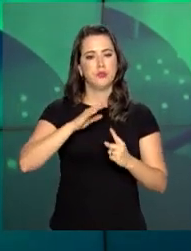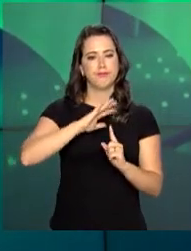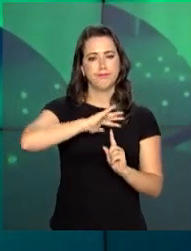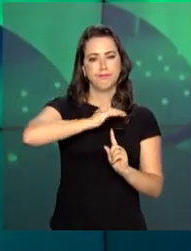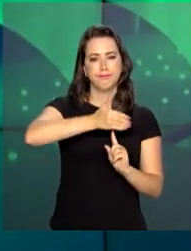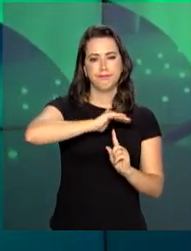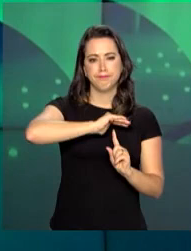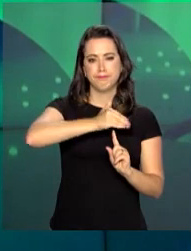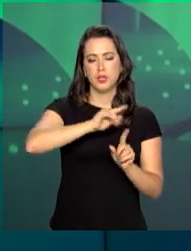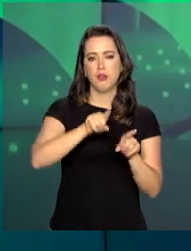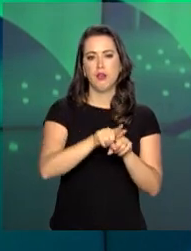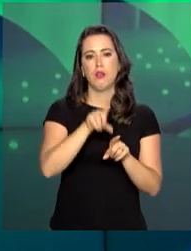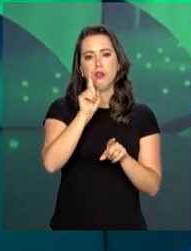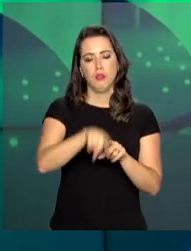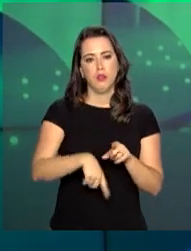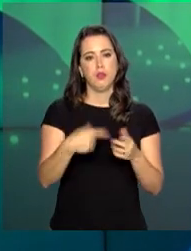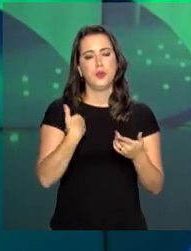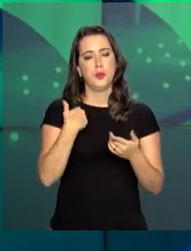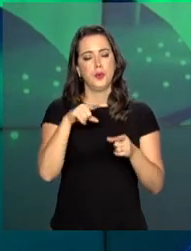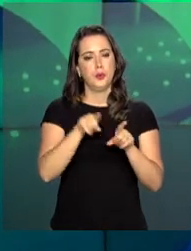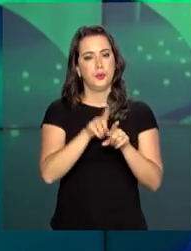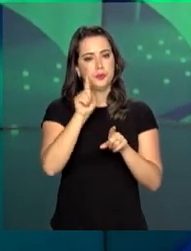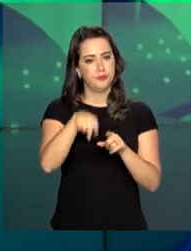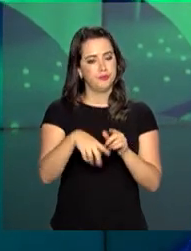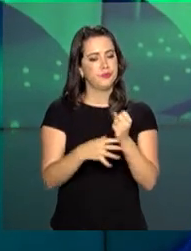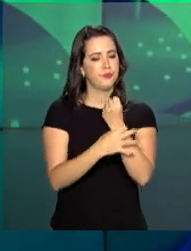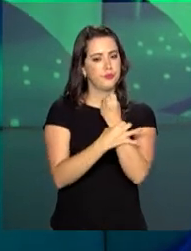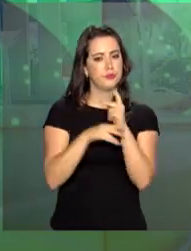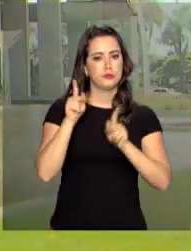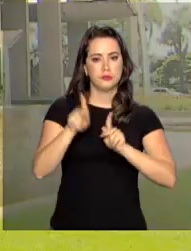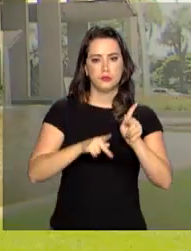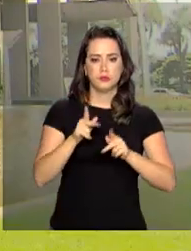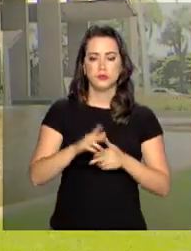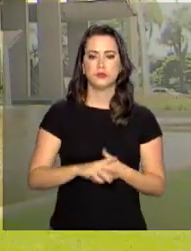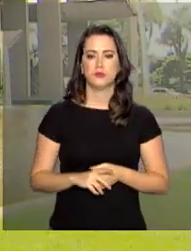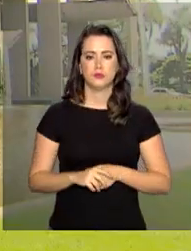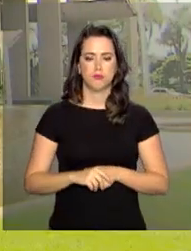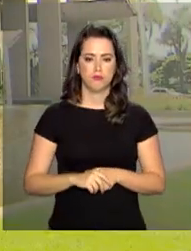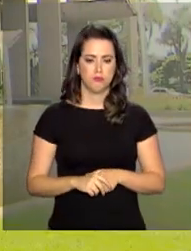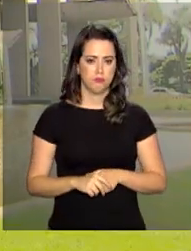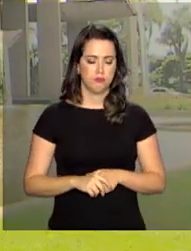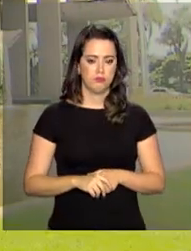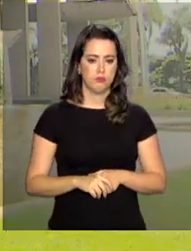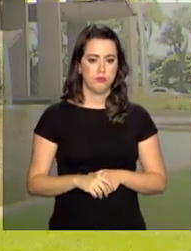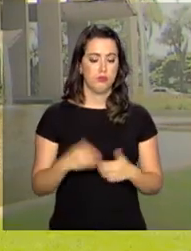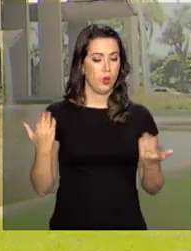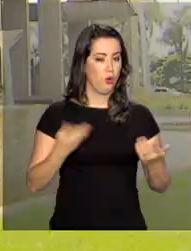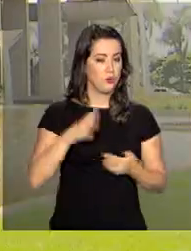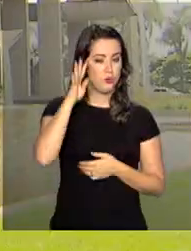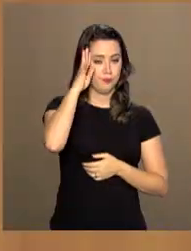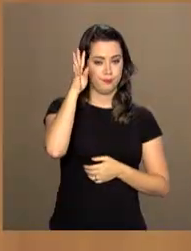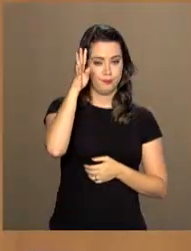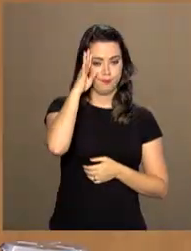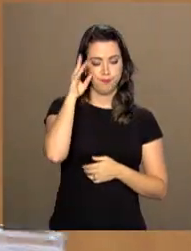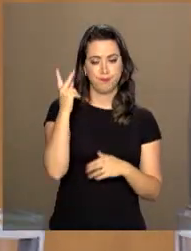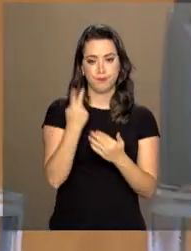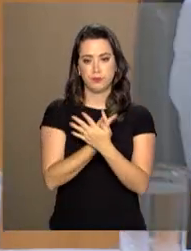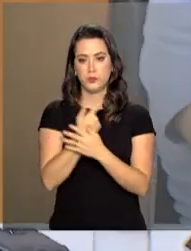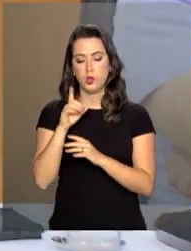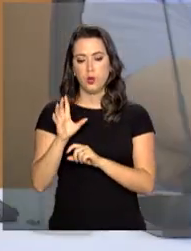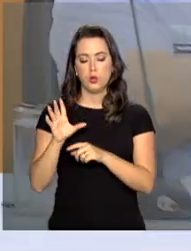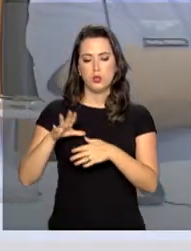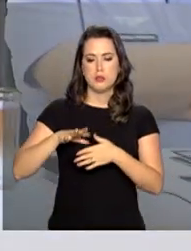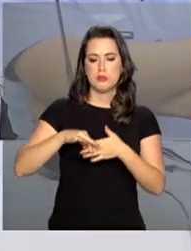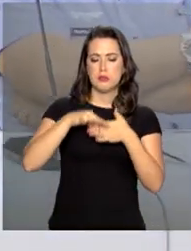ação é coordenada pelo Ministério da Segurança Pública. A ação desta quarta-feira, realizada em